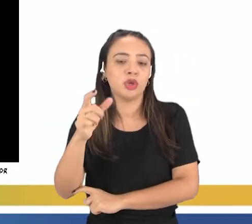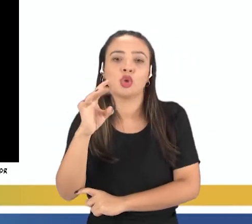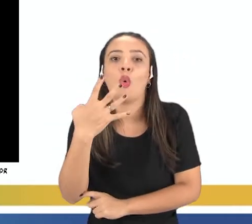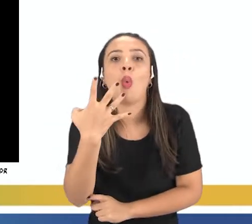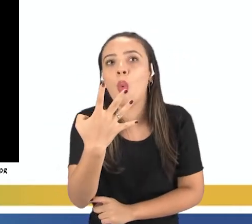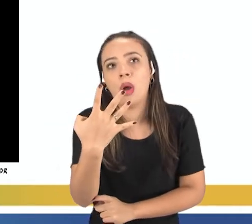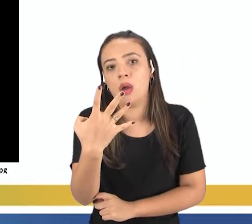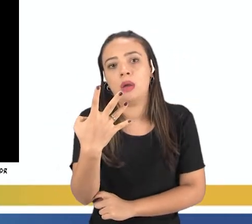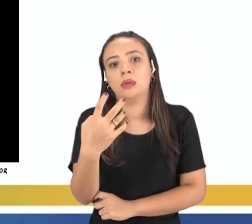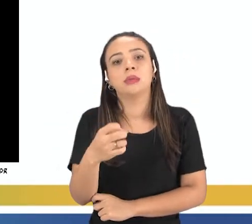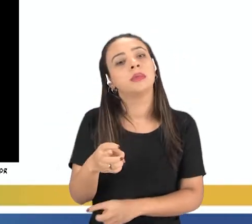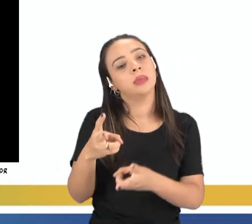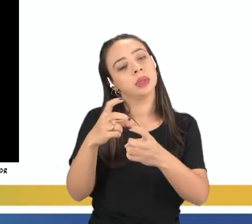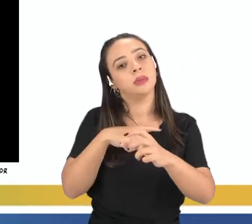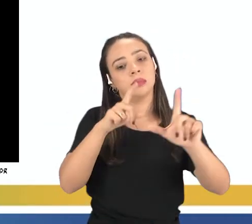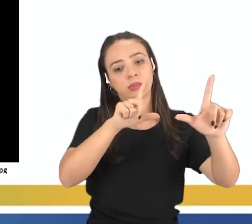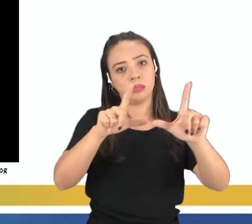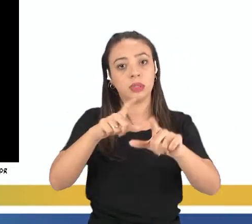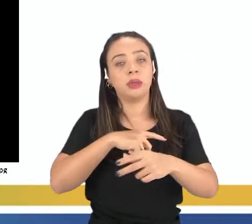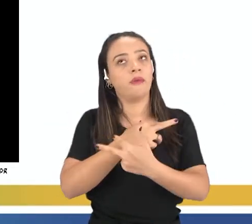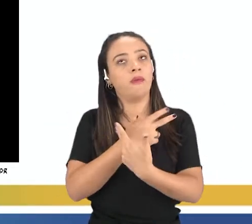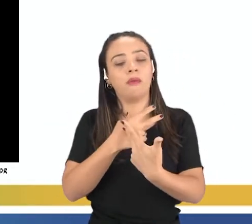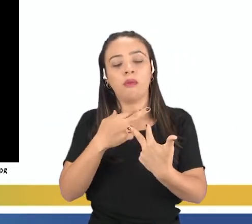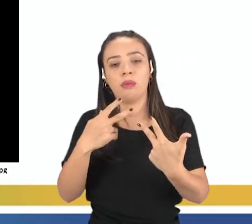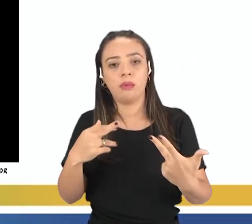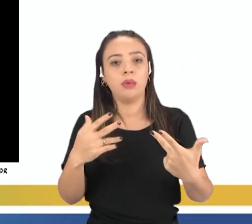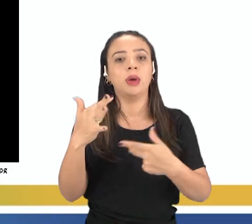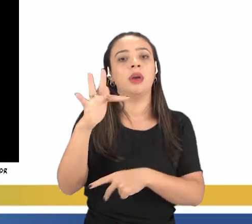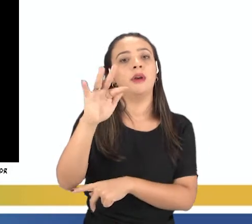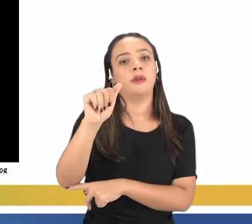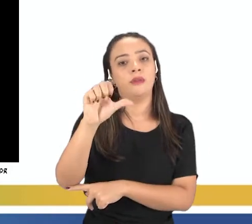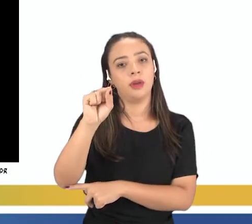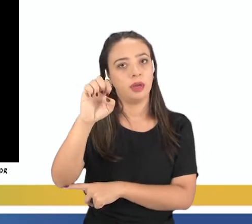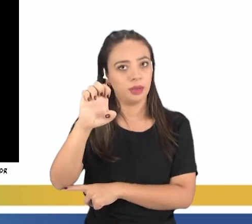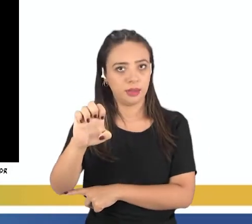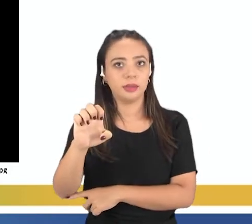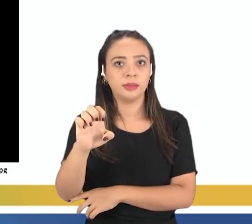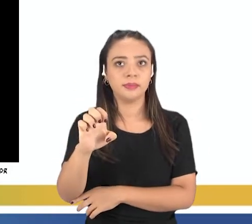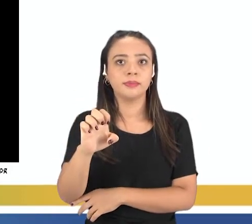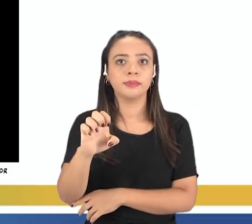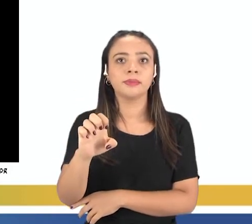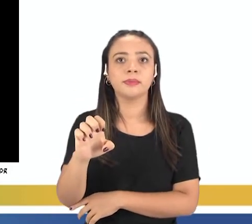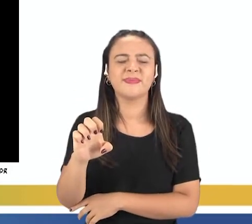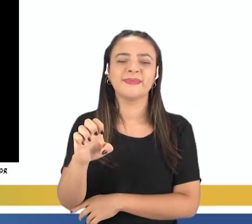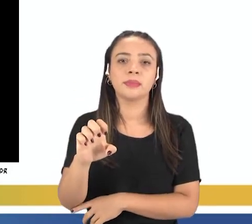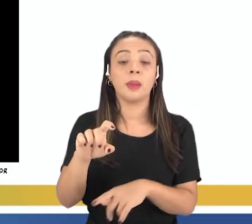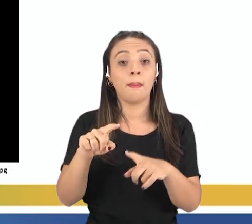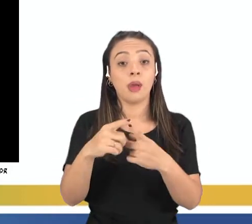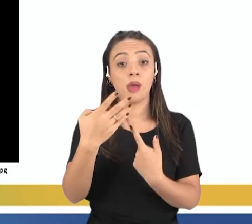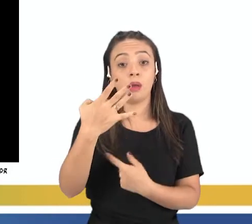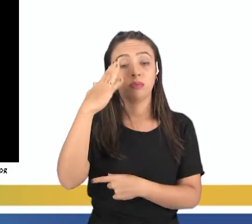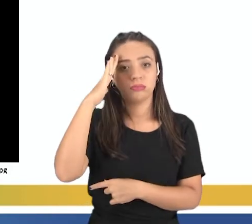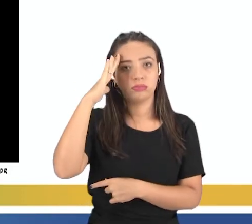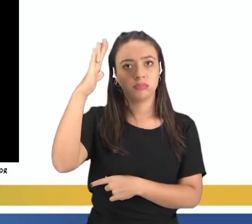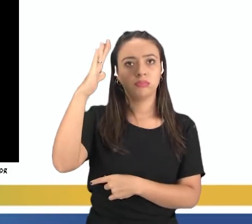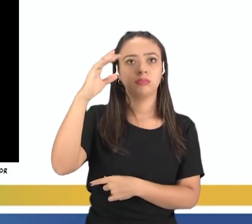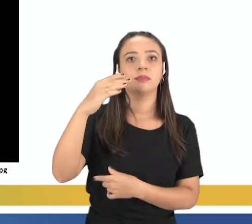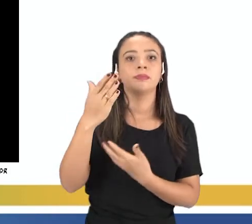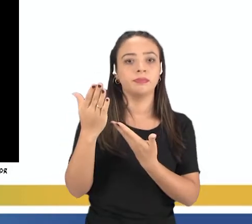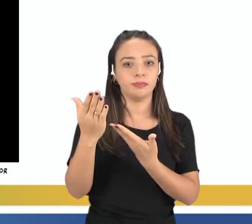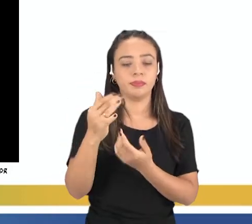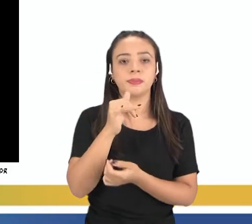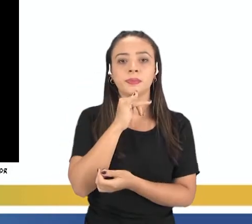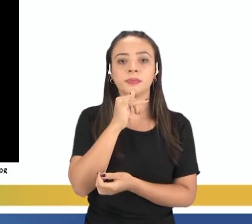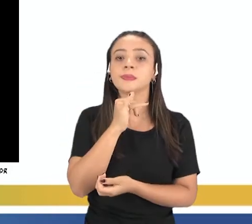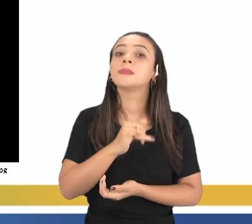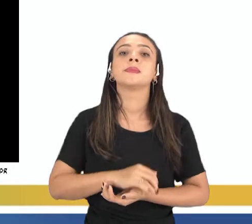fases, né? Vejam ali no slide que a gente tem várias fases, né? Nova, cheia, minguante, crescente, mas as quatro principais são essas, né? Cheia, minguante,